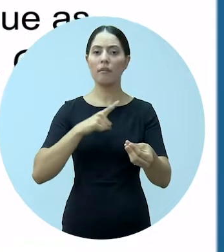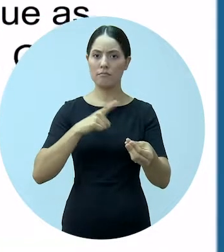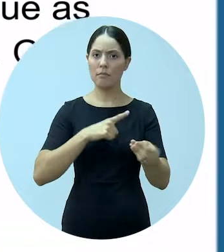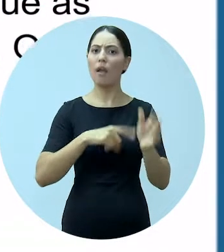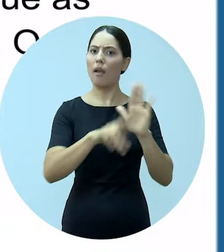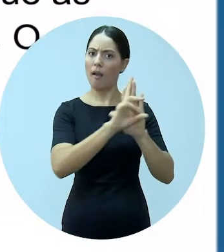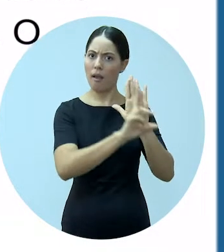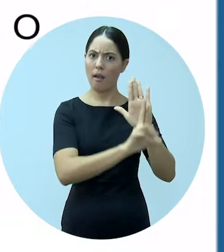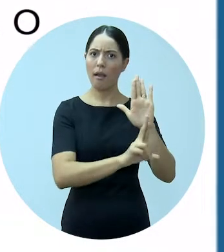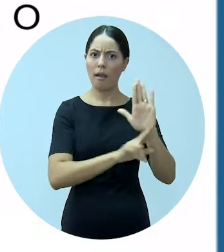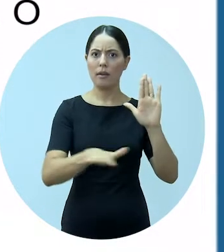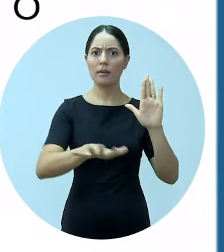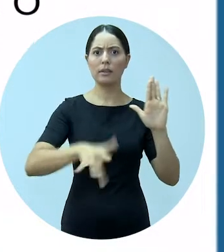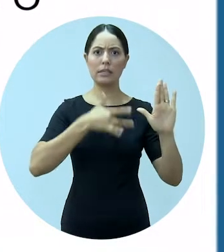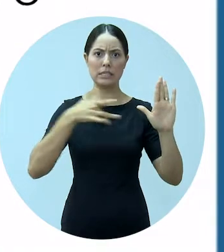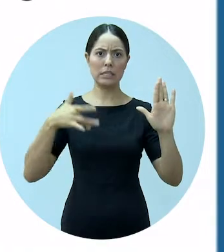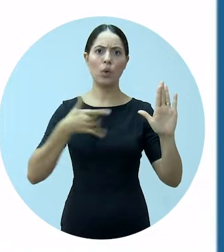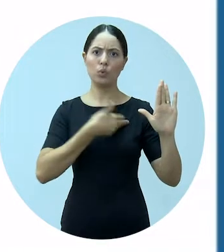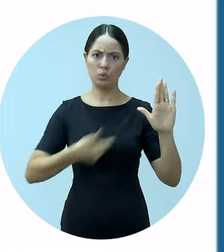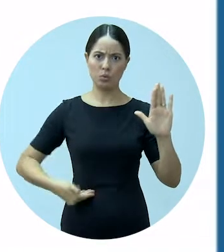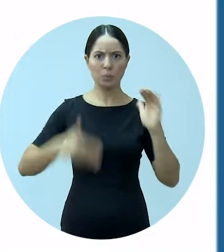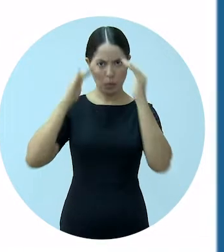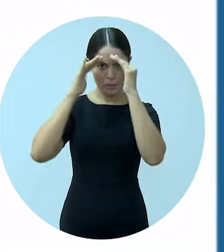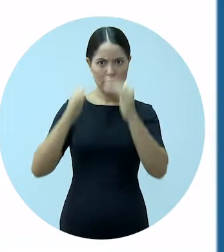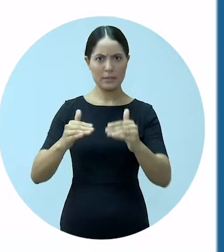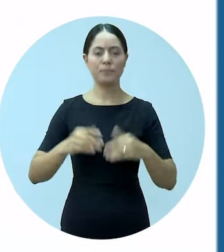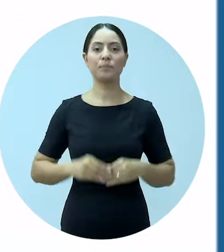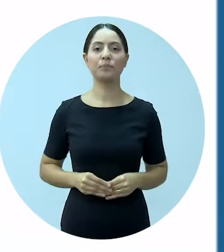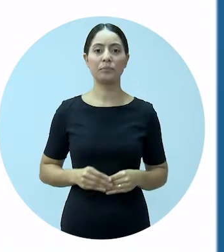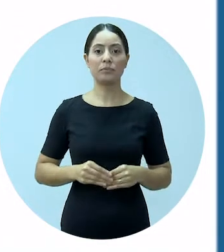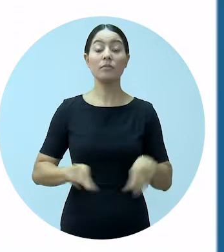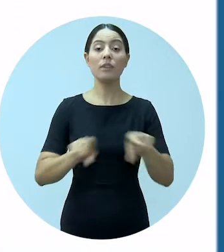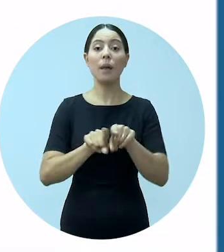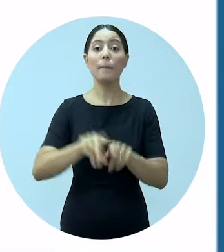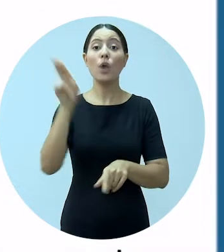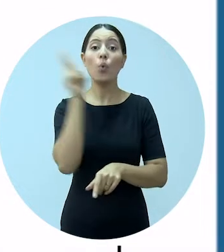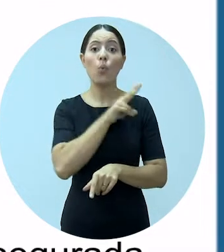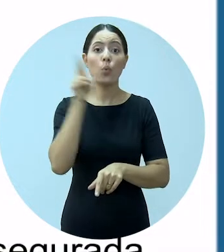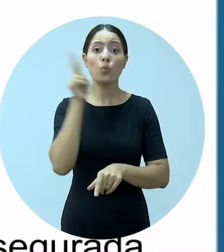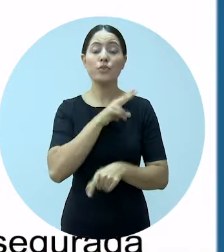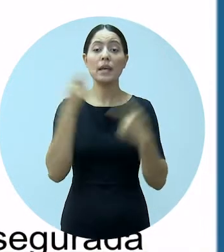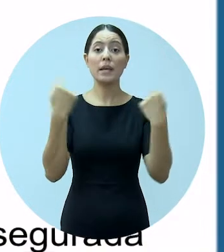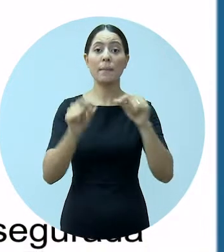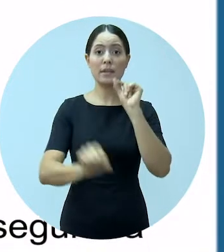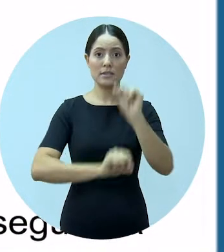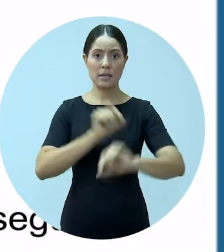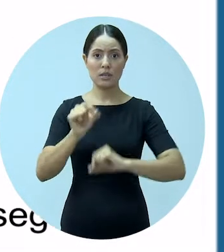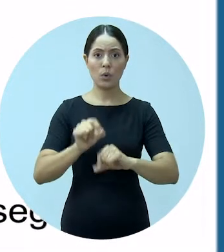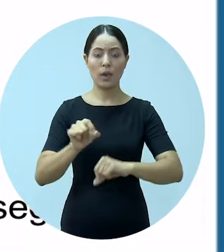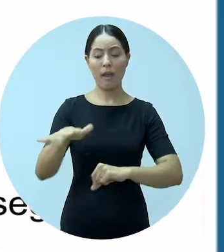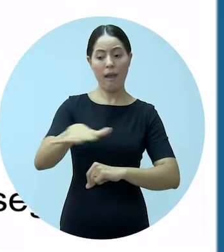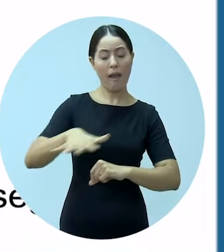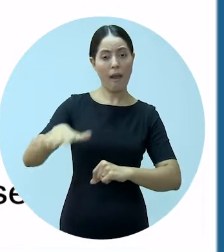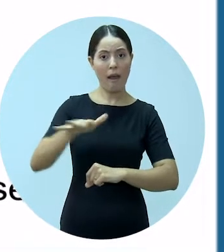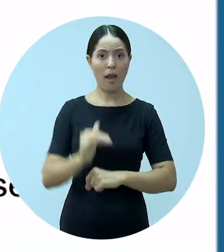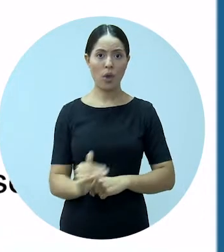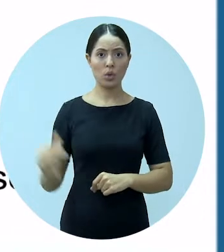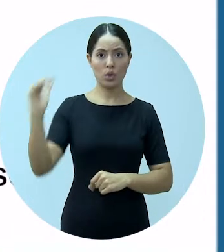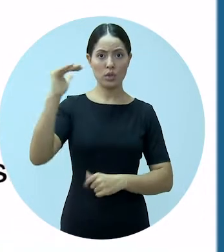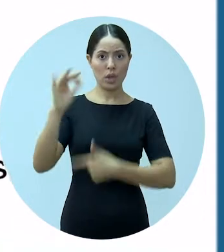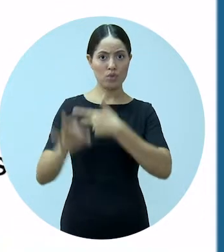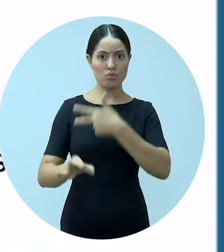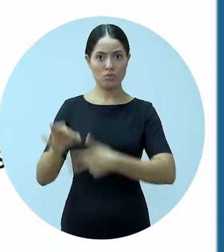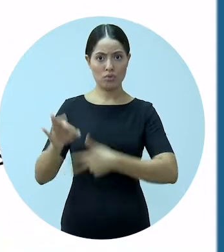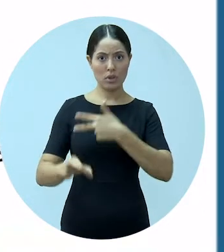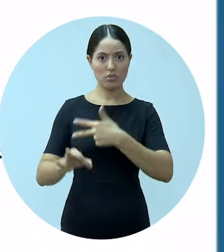protocolos das autoridades de saúde pública. Para casos de urgência, as unidades judiciárias devem preservar um